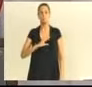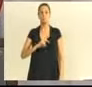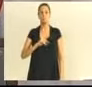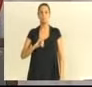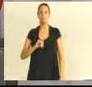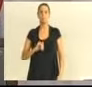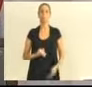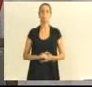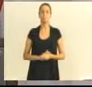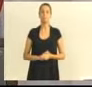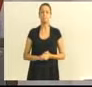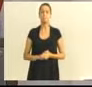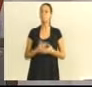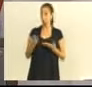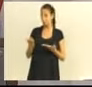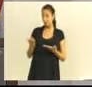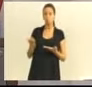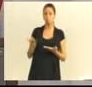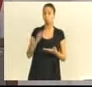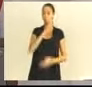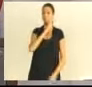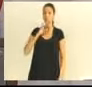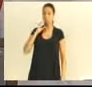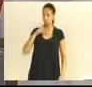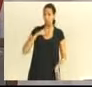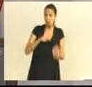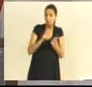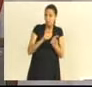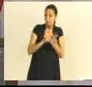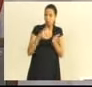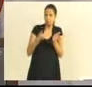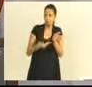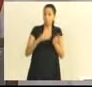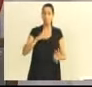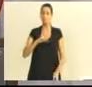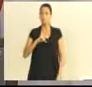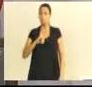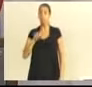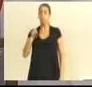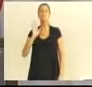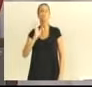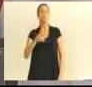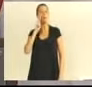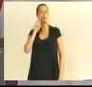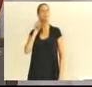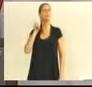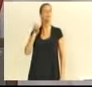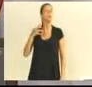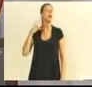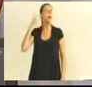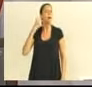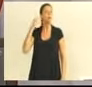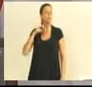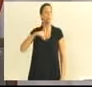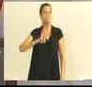mais um minuto e trinta. Então, vereador César, sim, eu tenho aqui o pedido de CPI. Eu ouvi Vossa Excelência dizendo que iria assinar o pedido de CPI na Rádio Neireu Ramos.